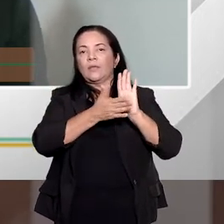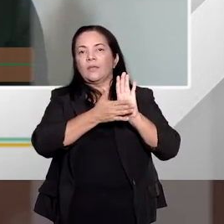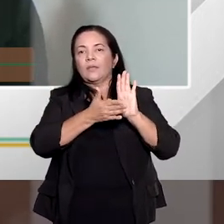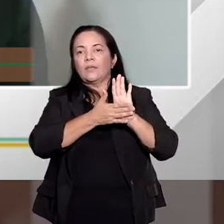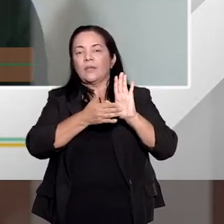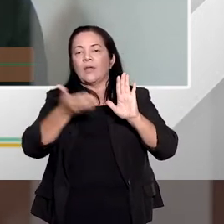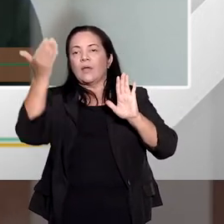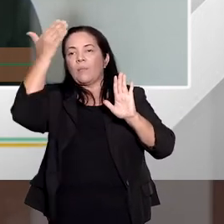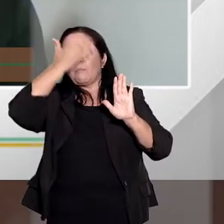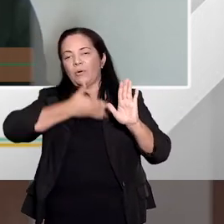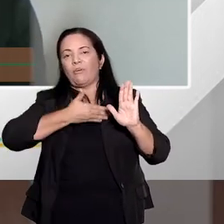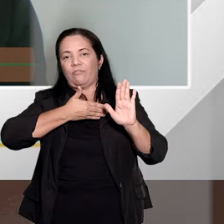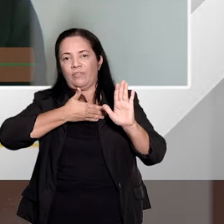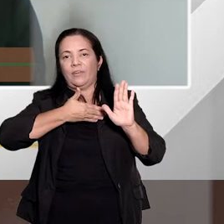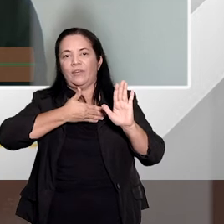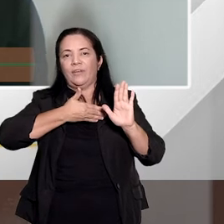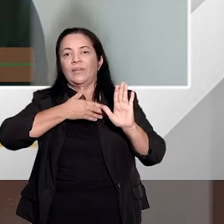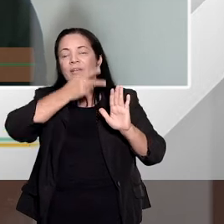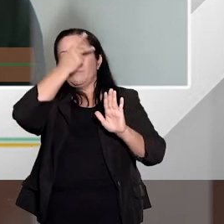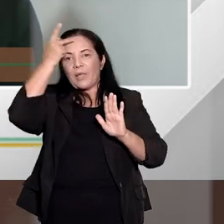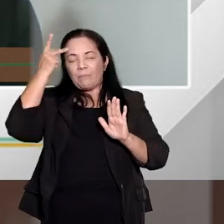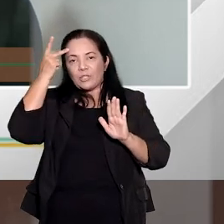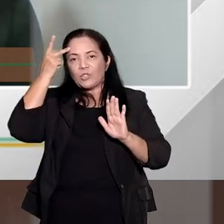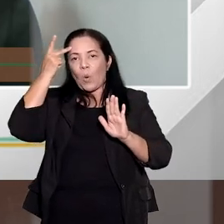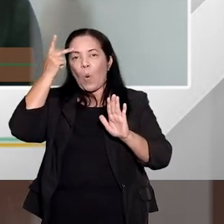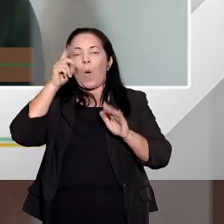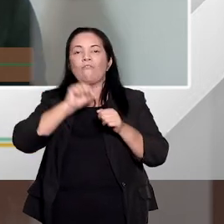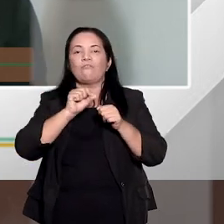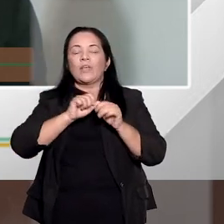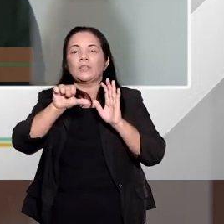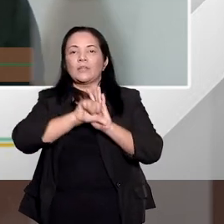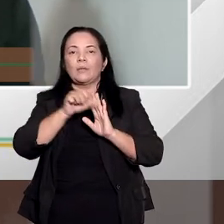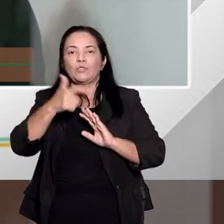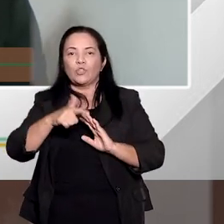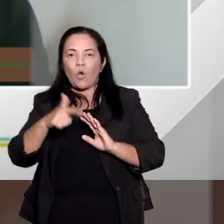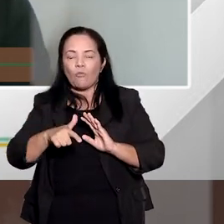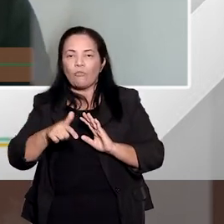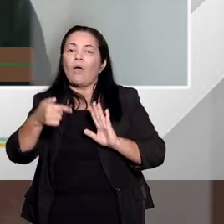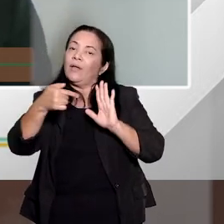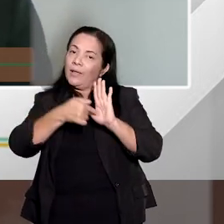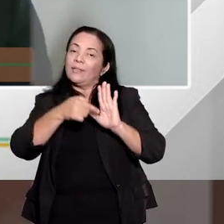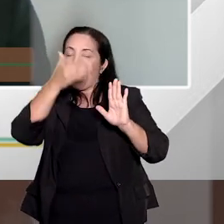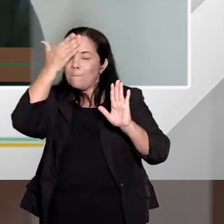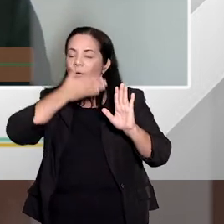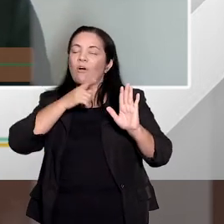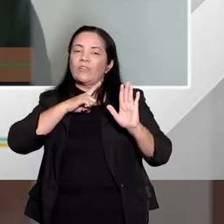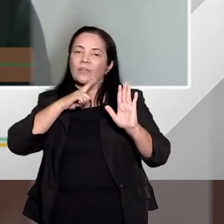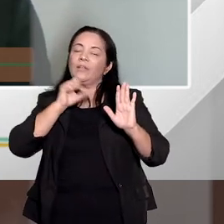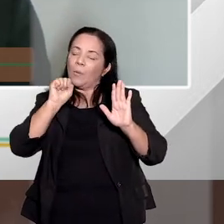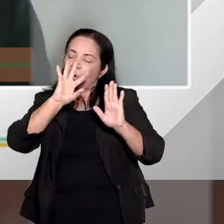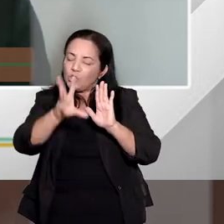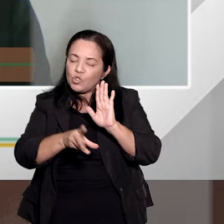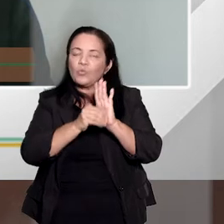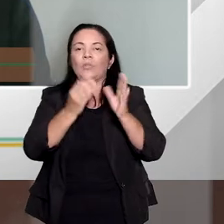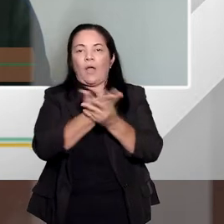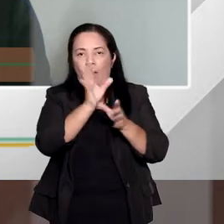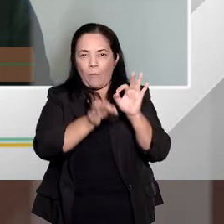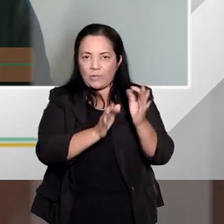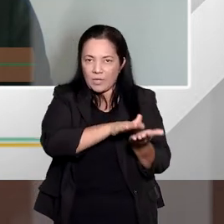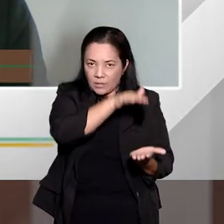é uma prova documental que, enfim, os cartórios, o próprio Ministério Público tem acesso e pode juntar ali no processo.